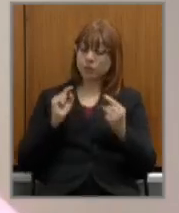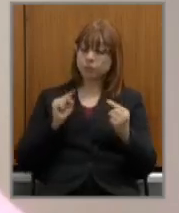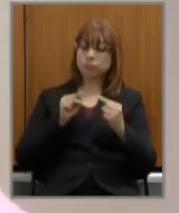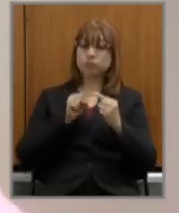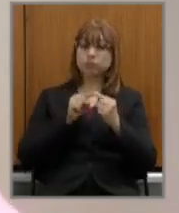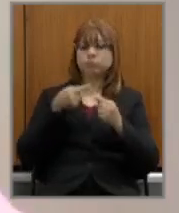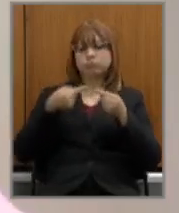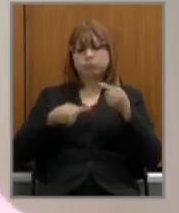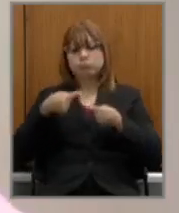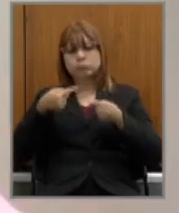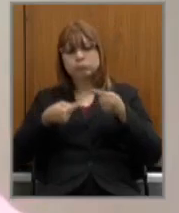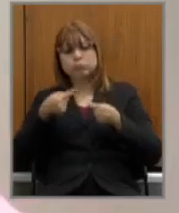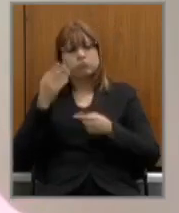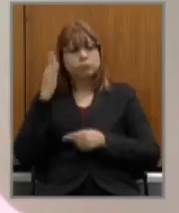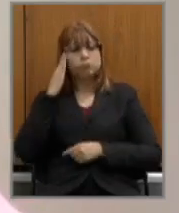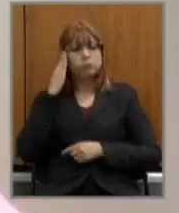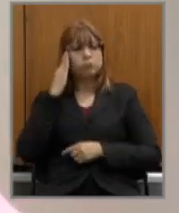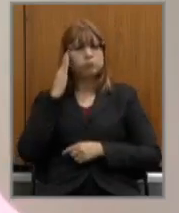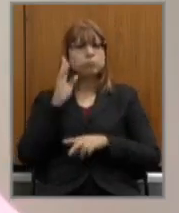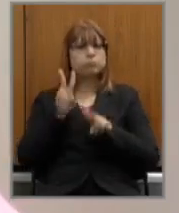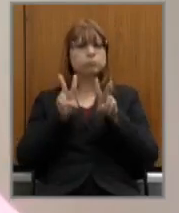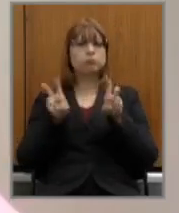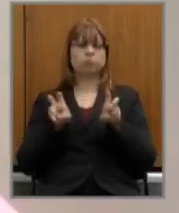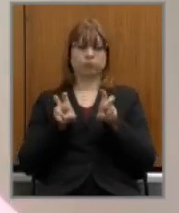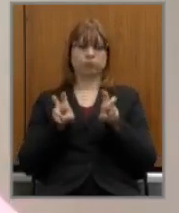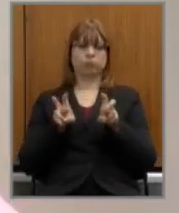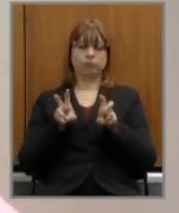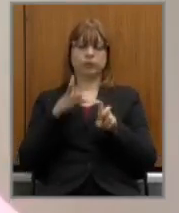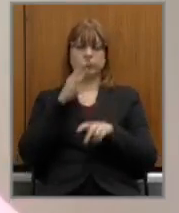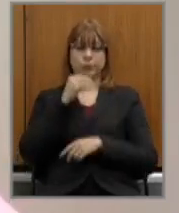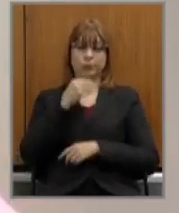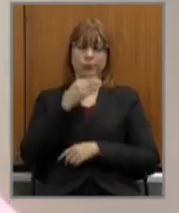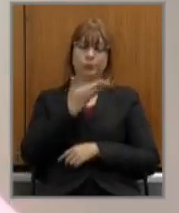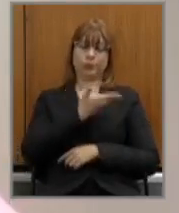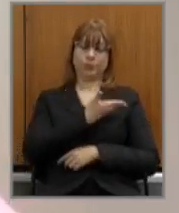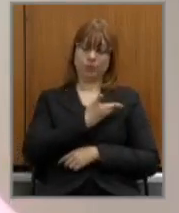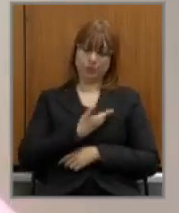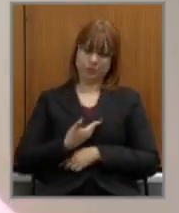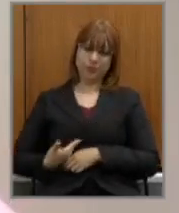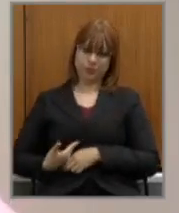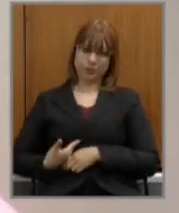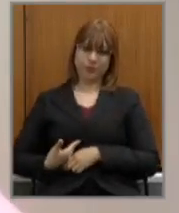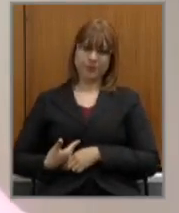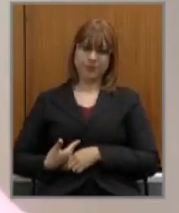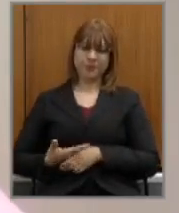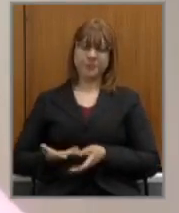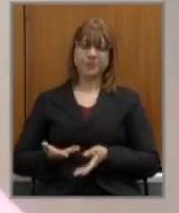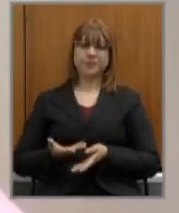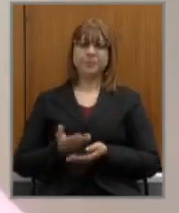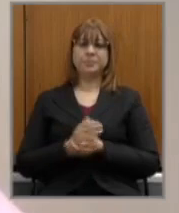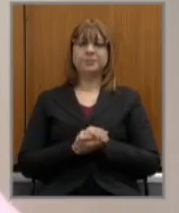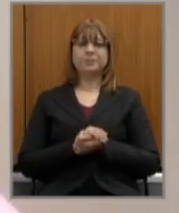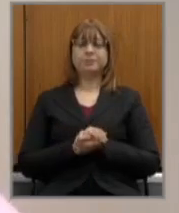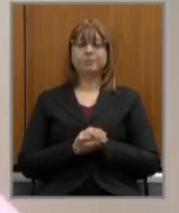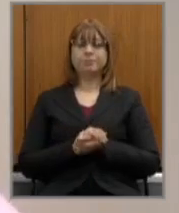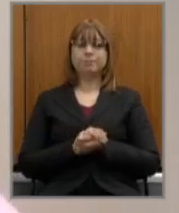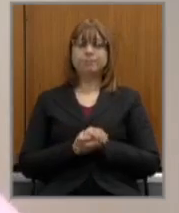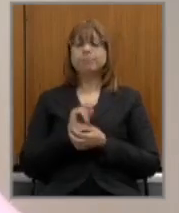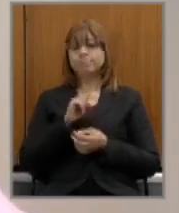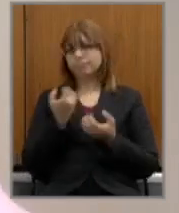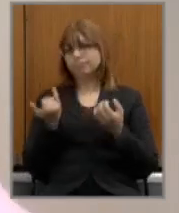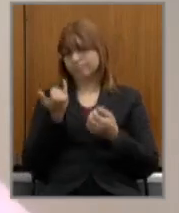discutirmos a questão dos servidores dentro da reforma administrativa e isso é um passo muito